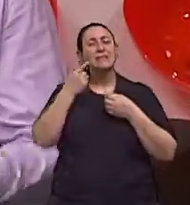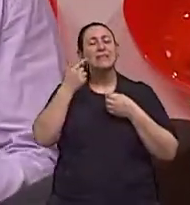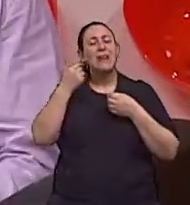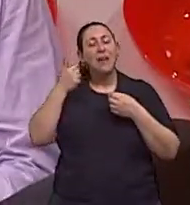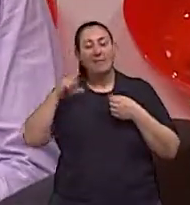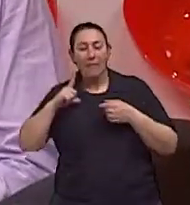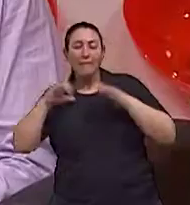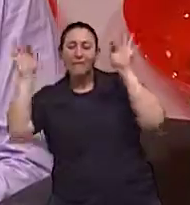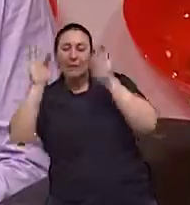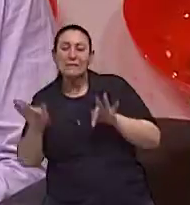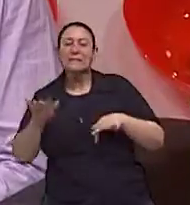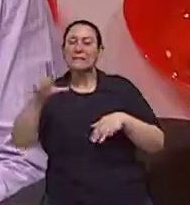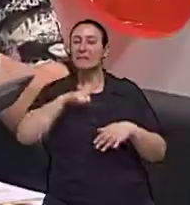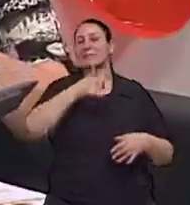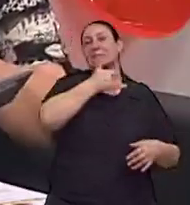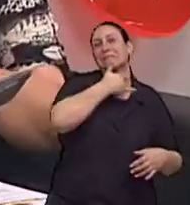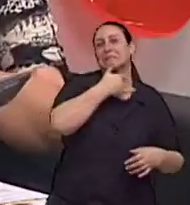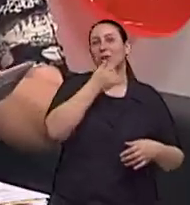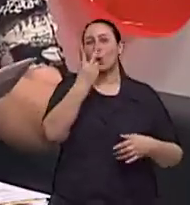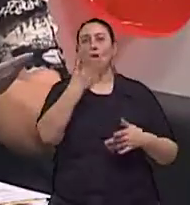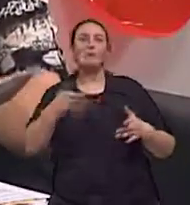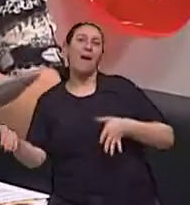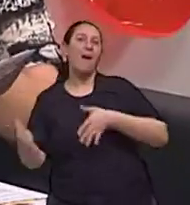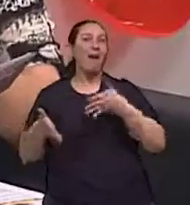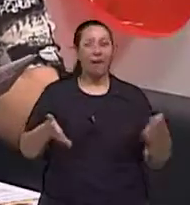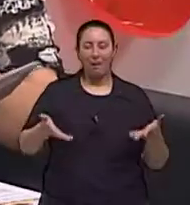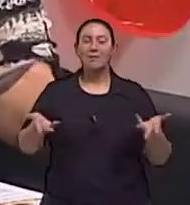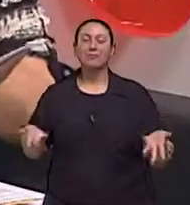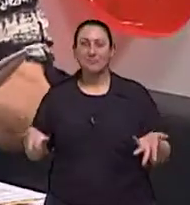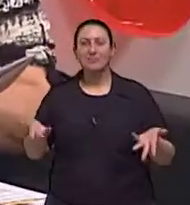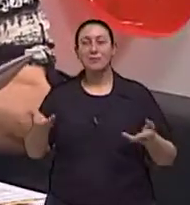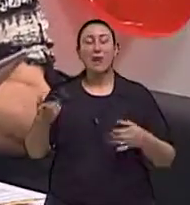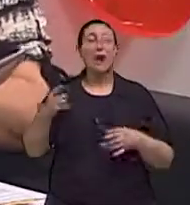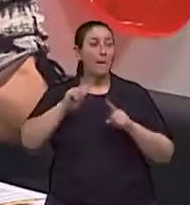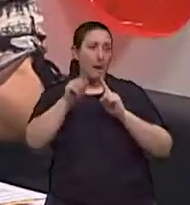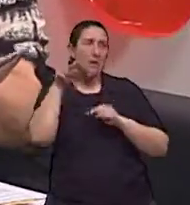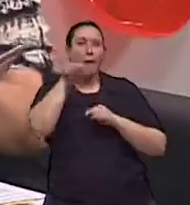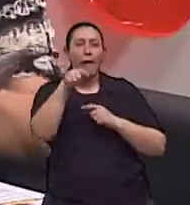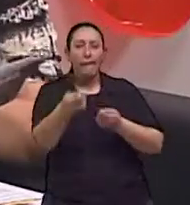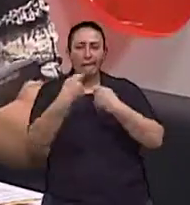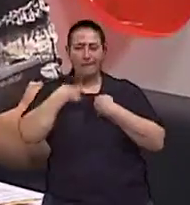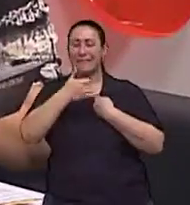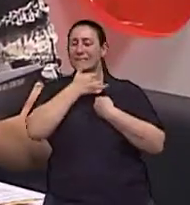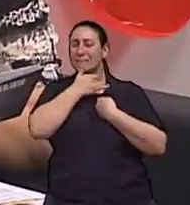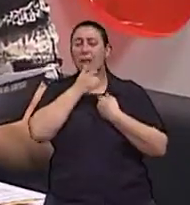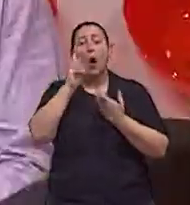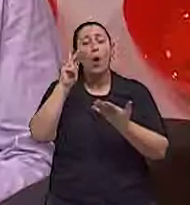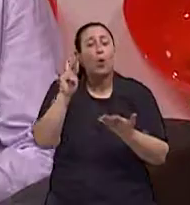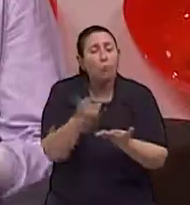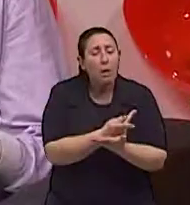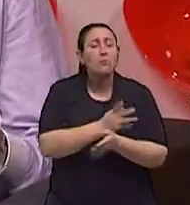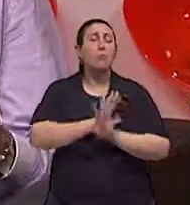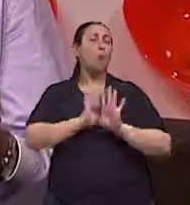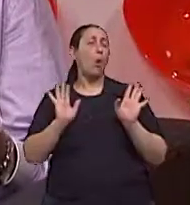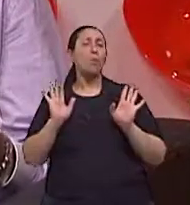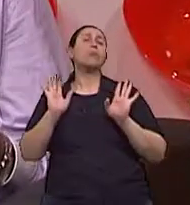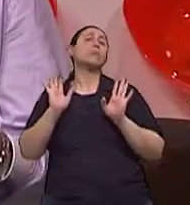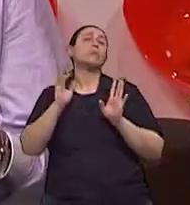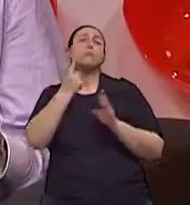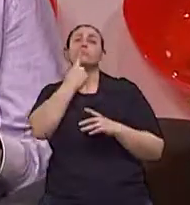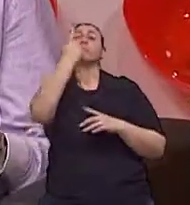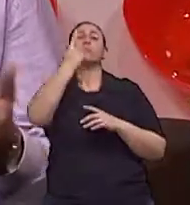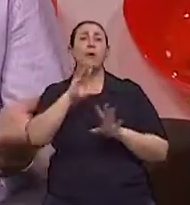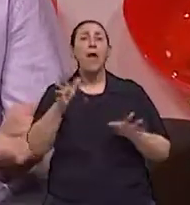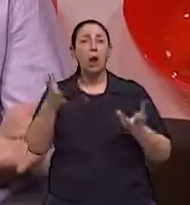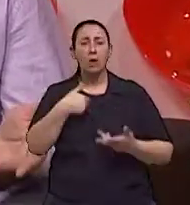quanto me deixa triste Claro Mas não que ela vai engessar a minha vida Exato ela passa a ser maléfica Exato Quando entra num processo